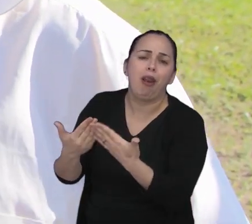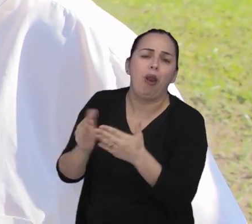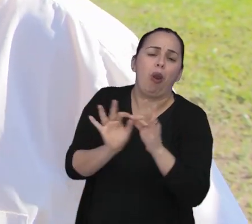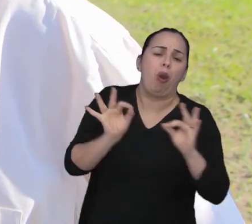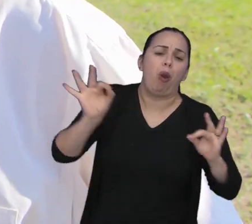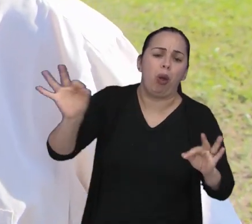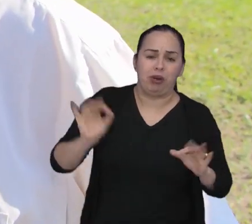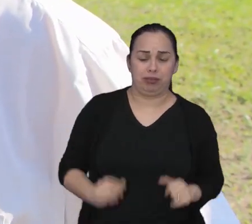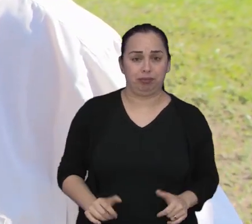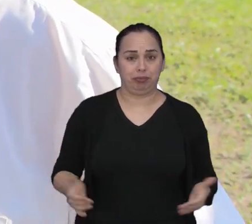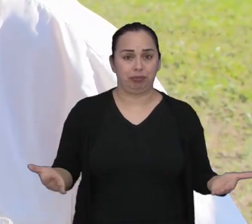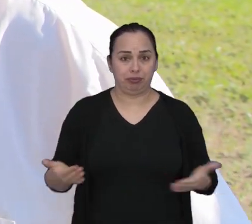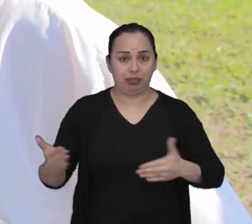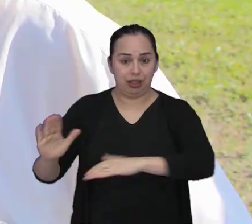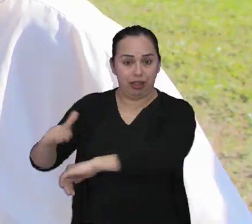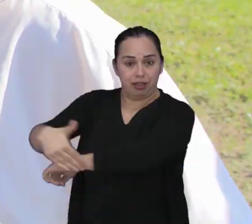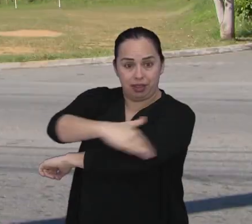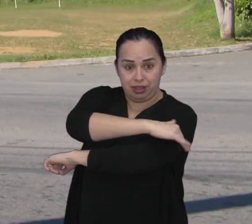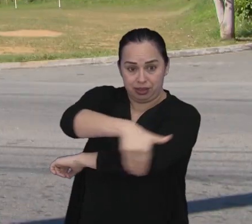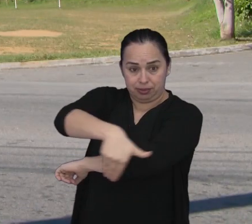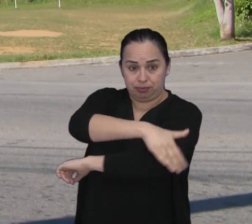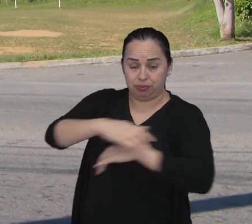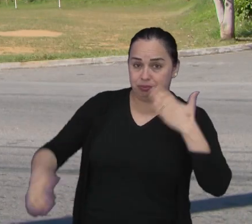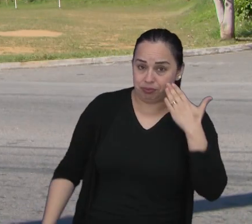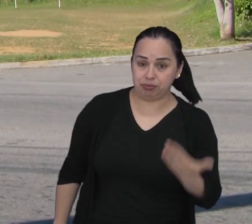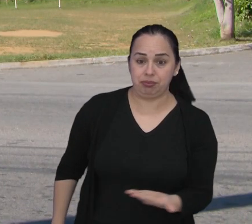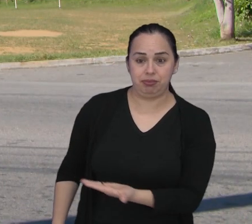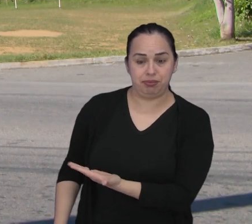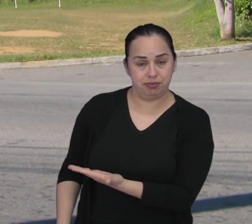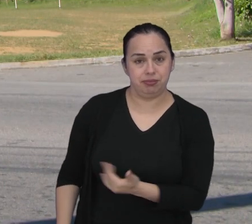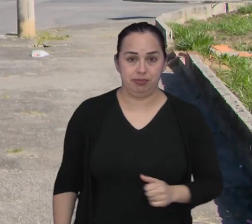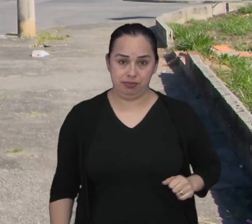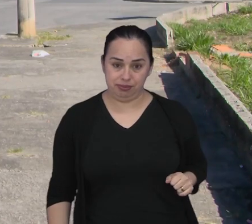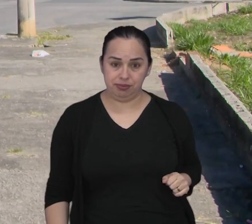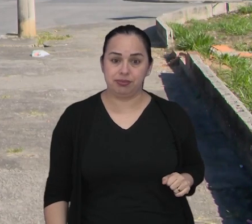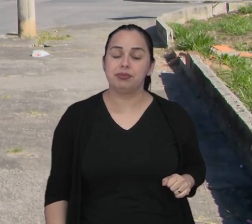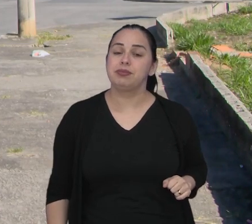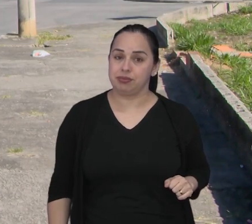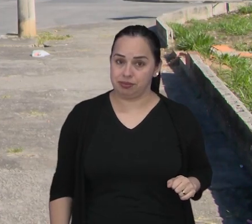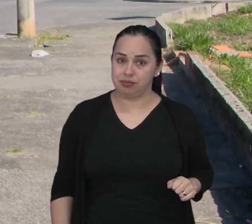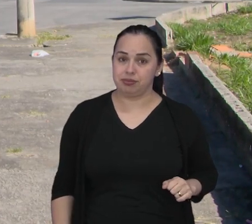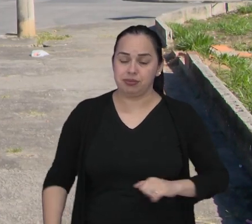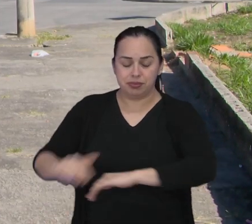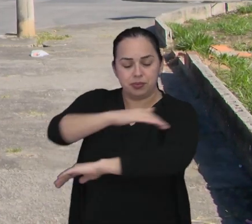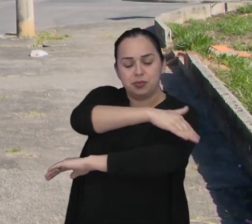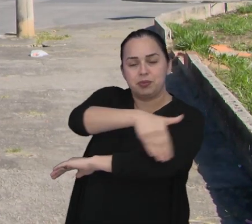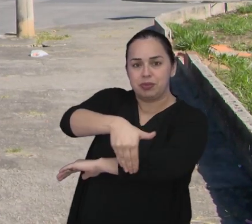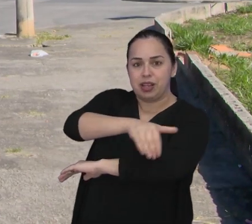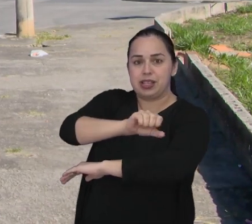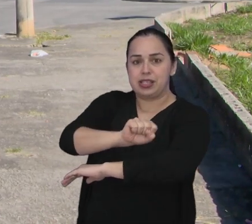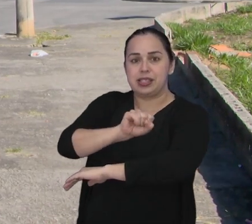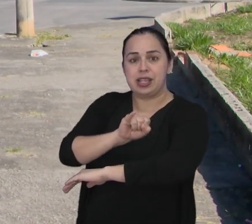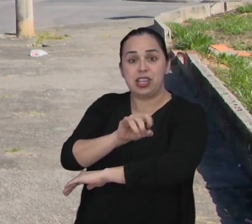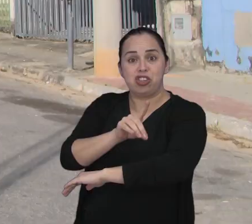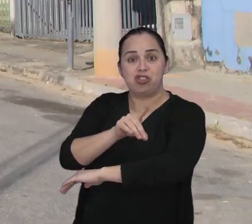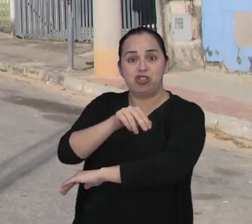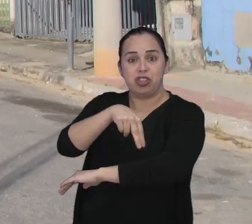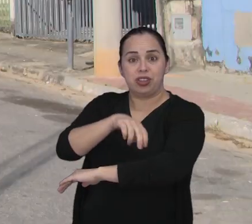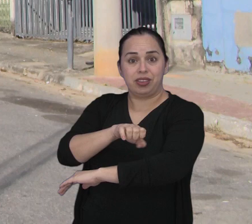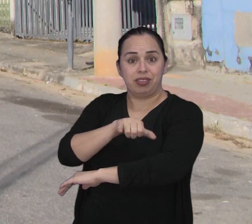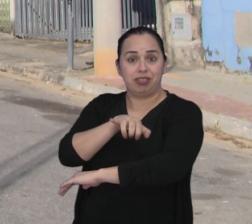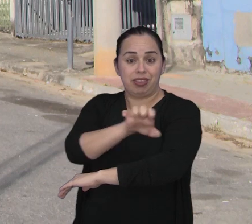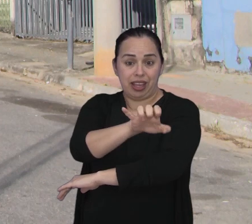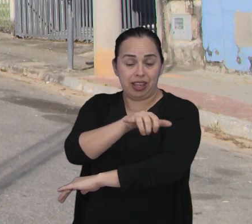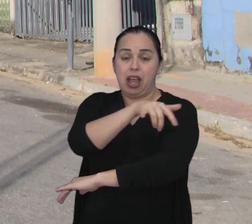embaixo, né? Muitas não podem pagar, né? O lote fica nessa esquina, na Avenida Brigadeiro Gilberto Sampaio de Toledo,